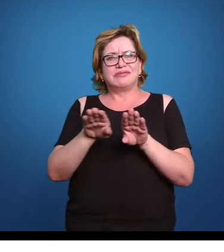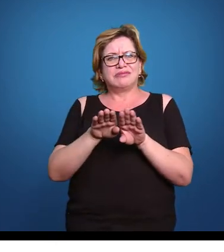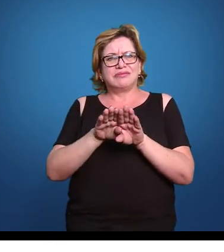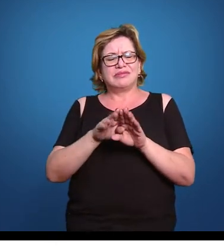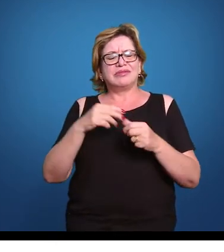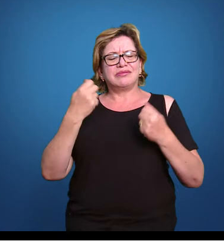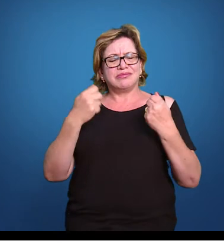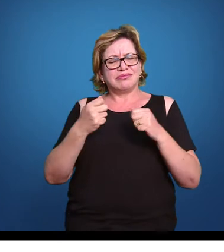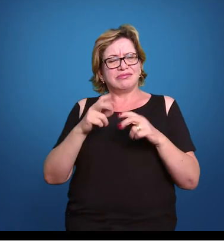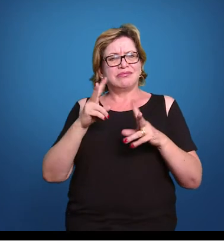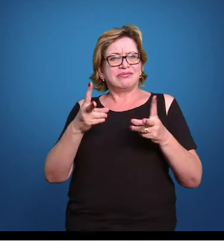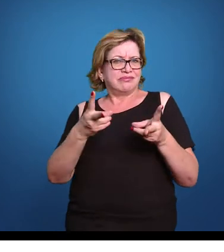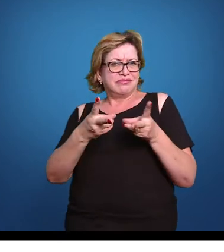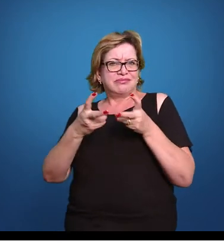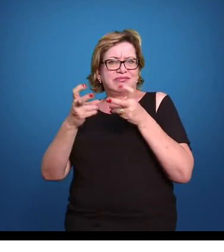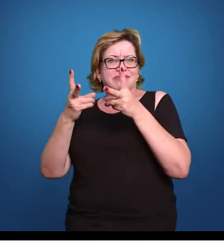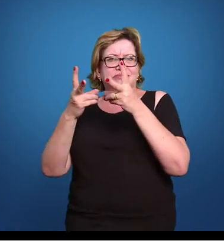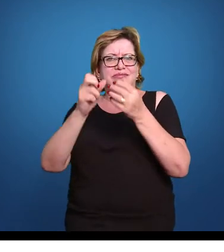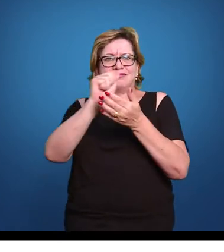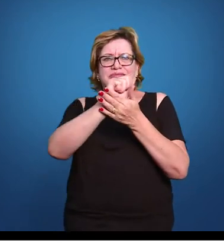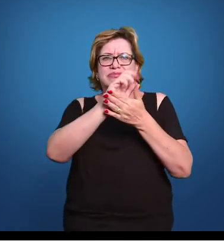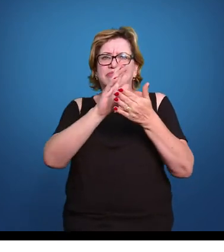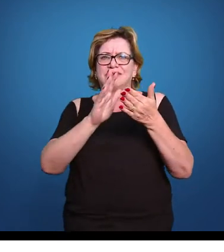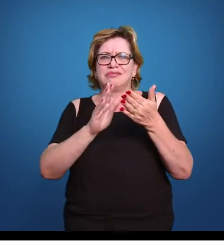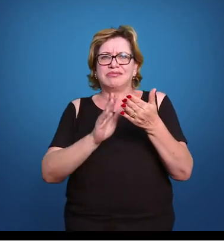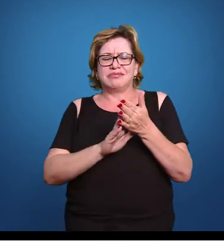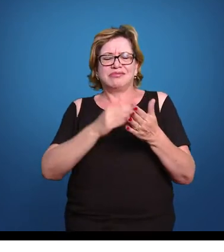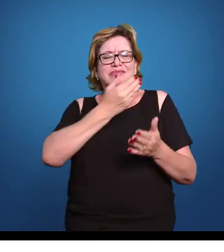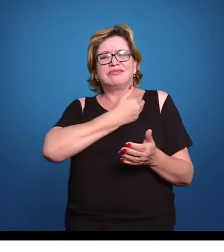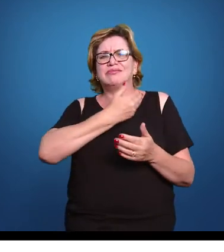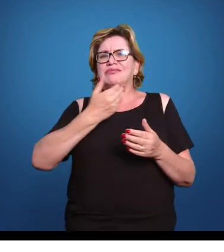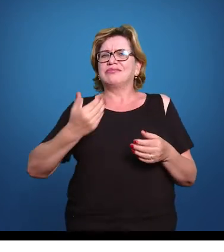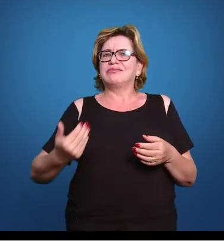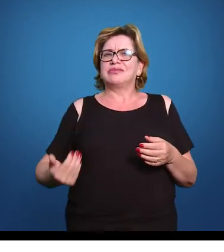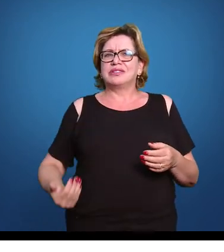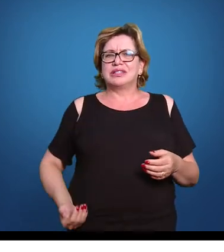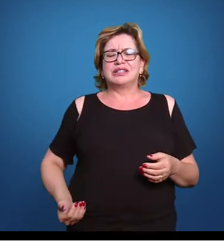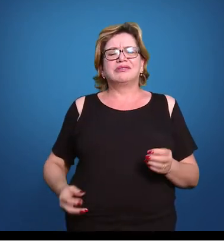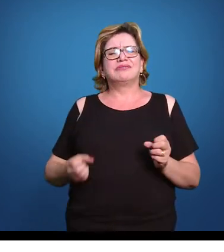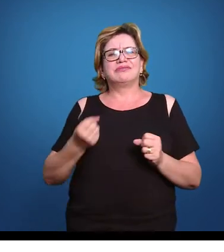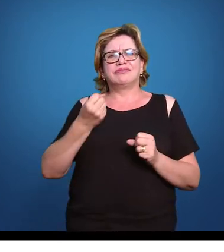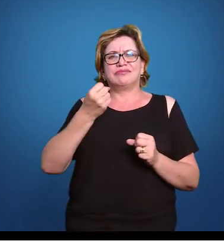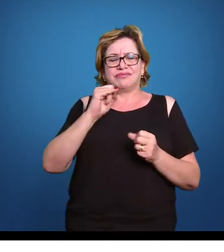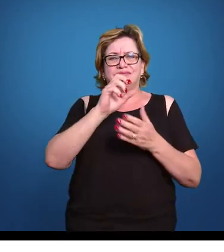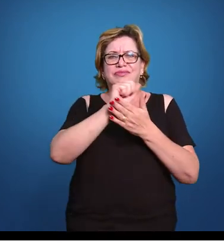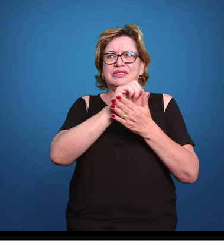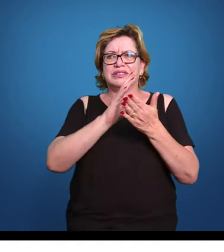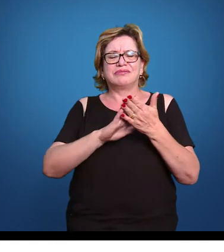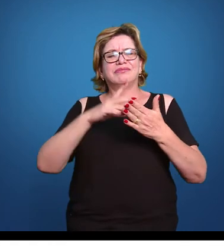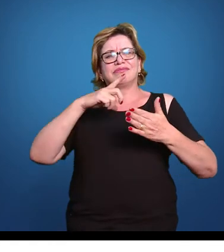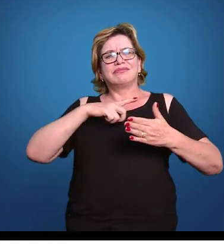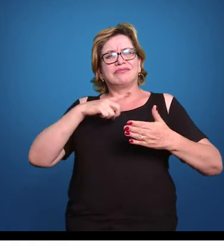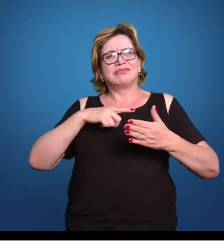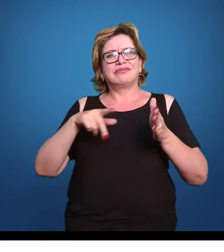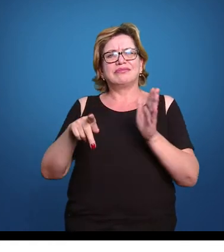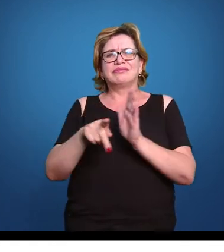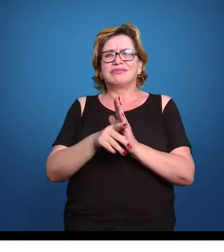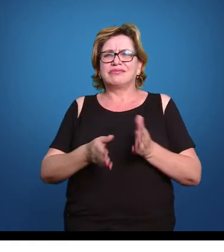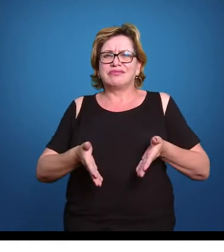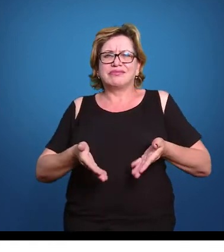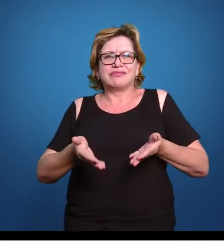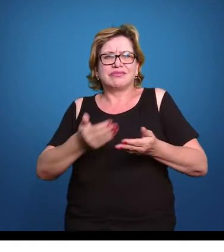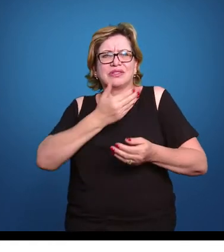contempla essas atividades governamentais. E quando a atividade tem uma iniciativa governamental,